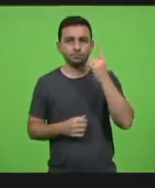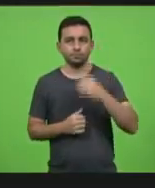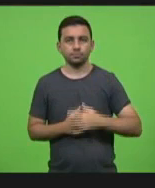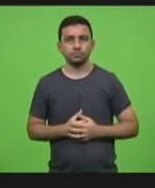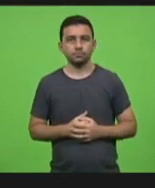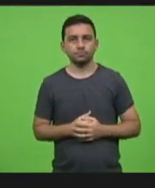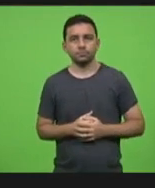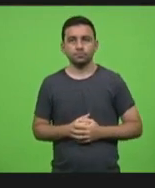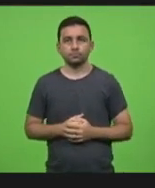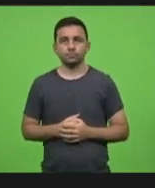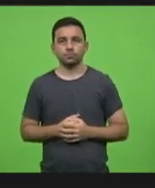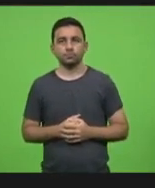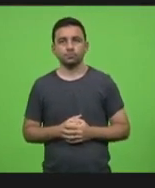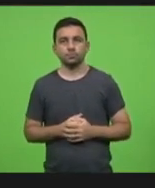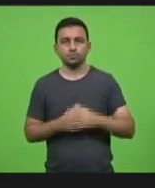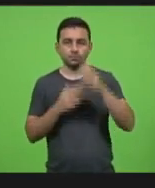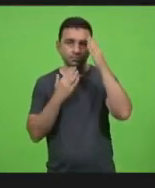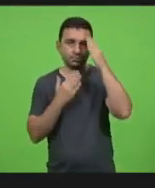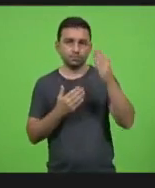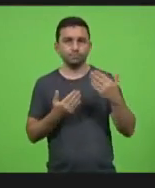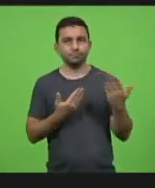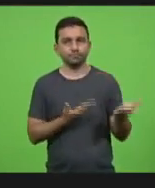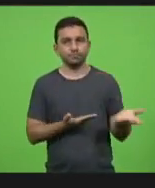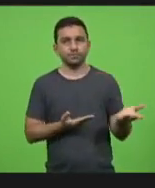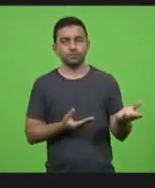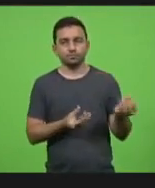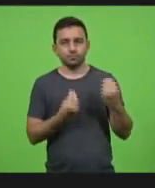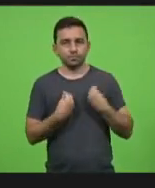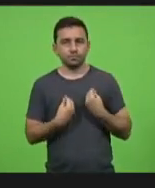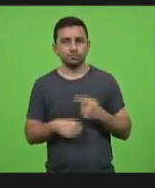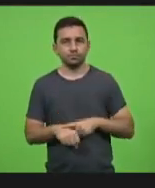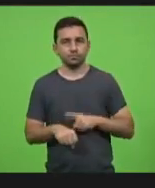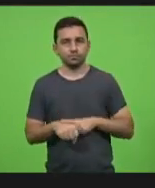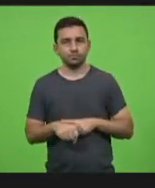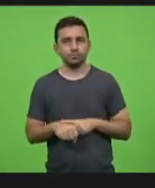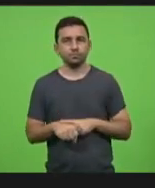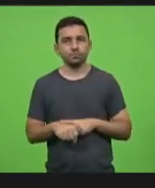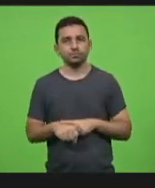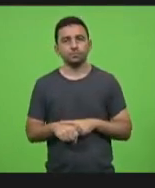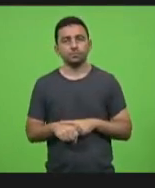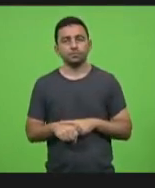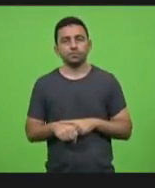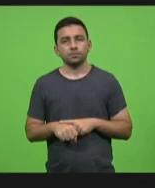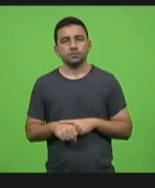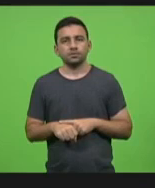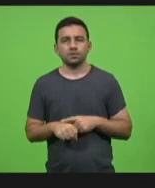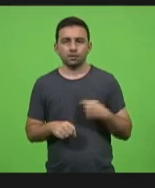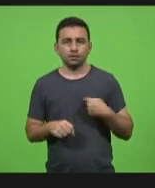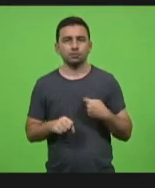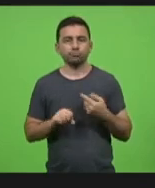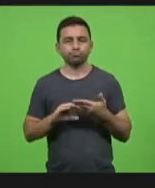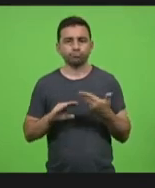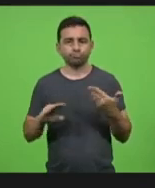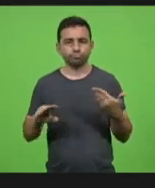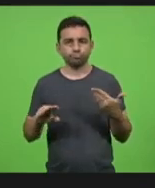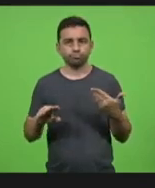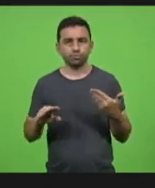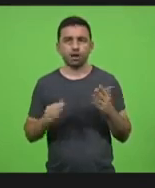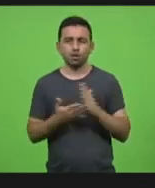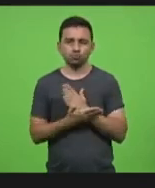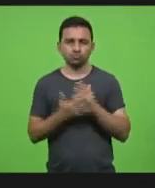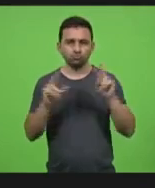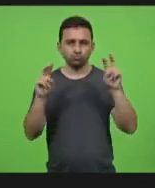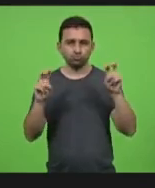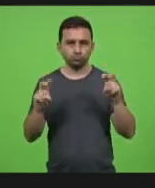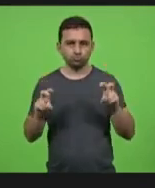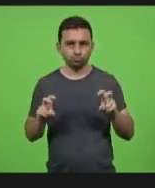agradecer aí o espaço que o bloco me permite e eu separei alguns tópicos